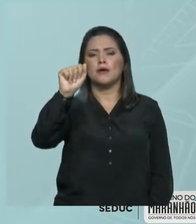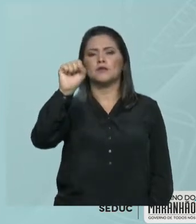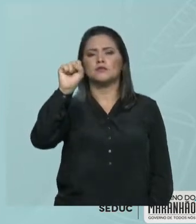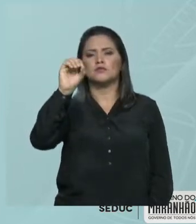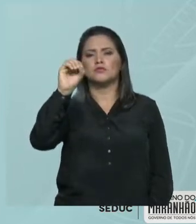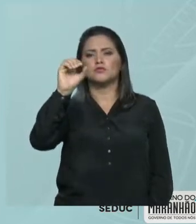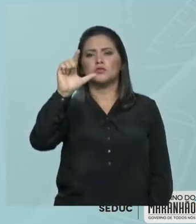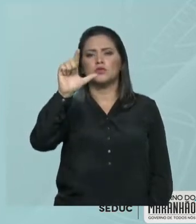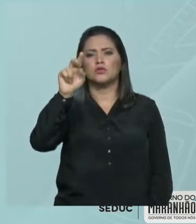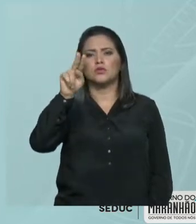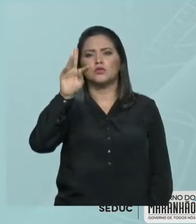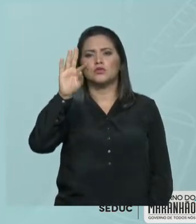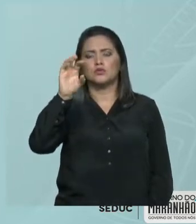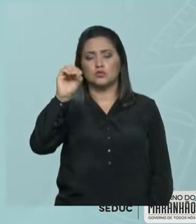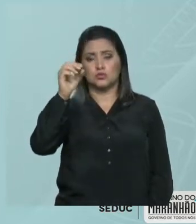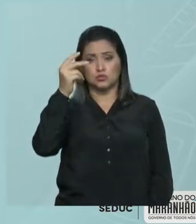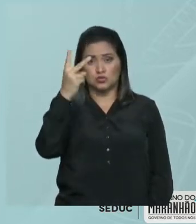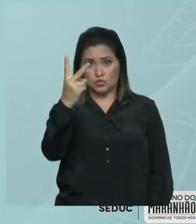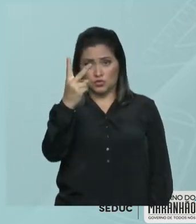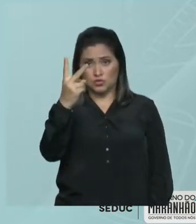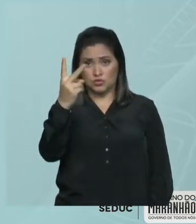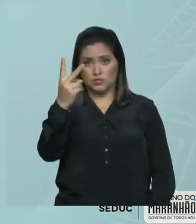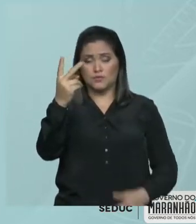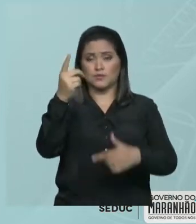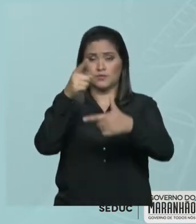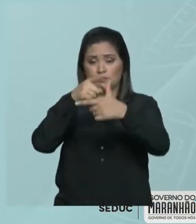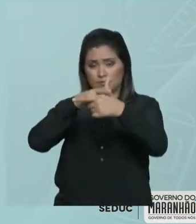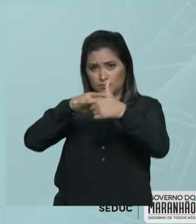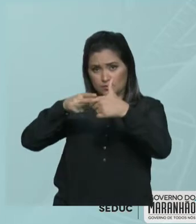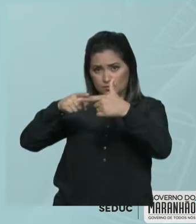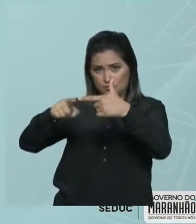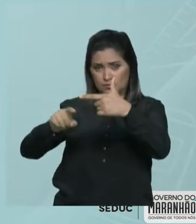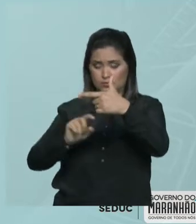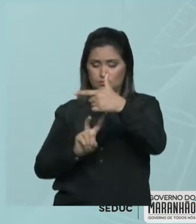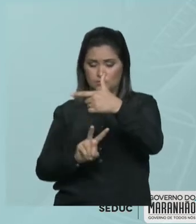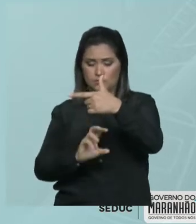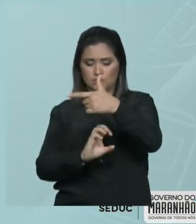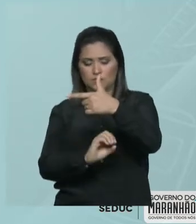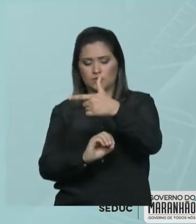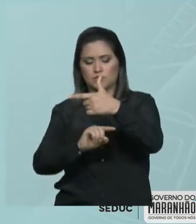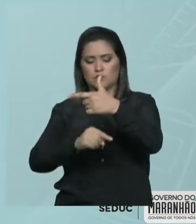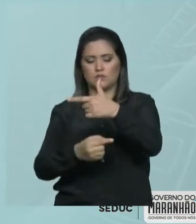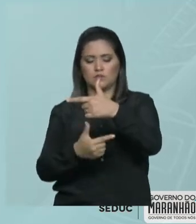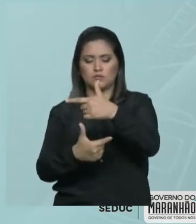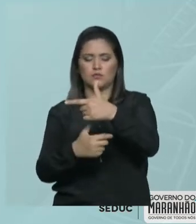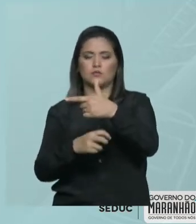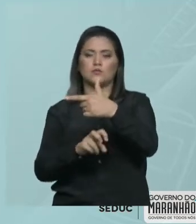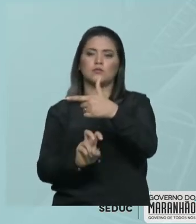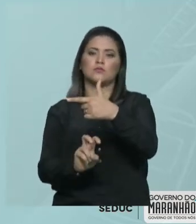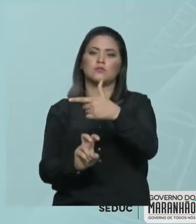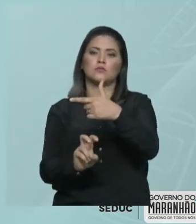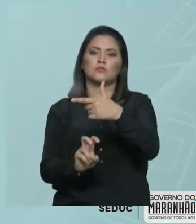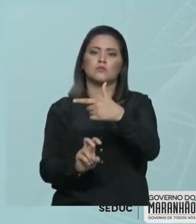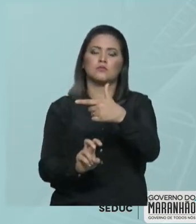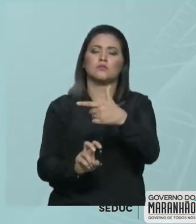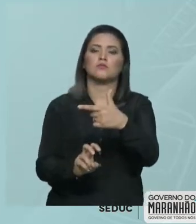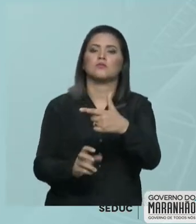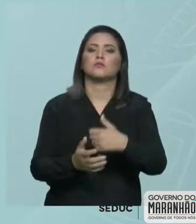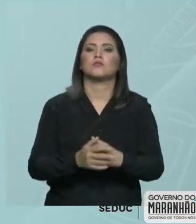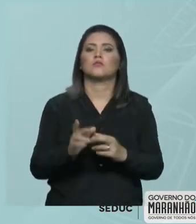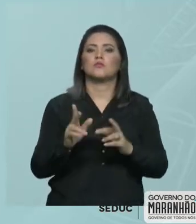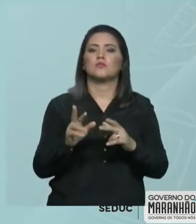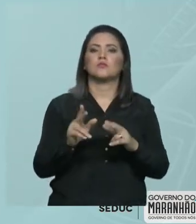soluto, 2 gramas, o volume da solução em litros, 0,25 litros, dividindo,